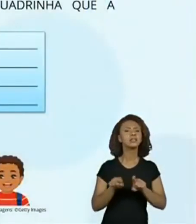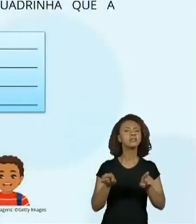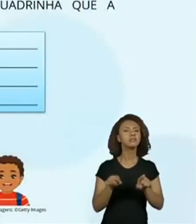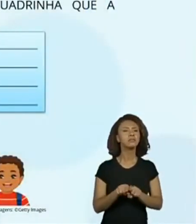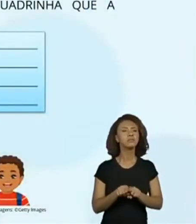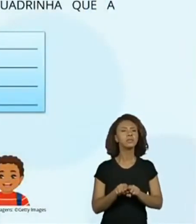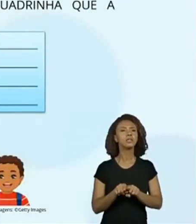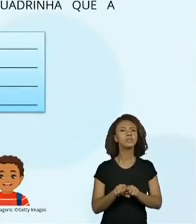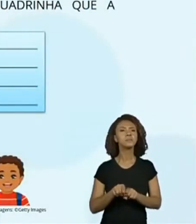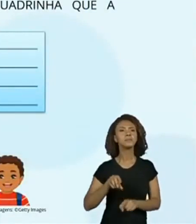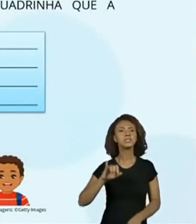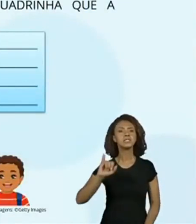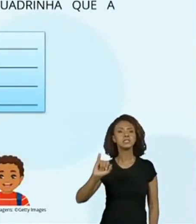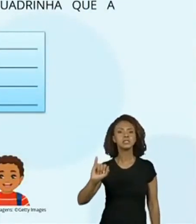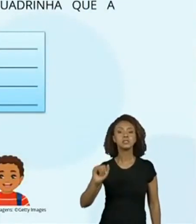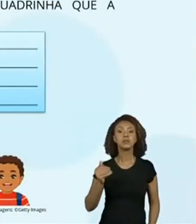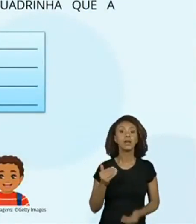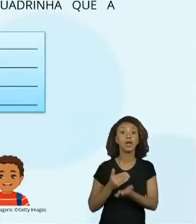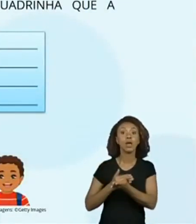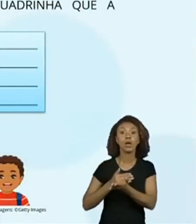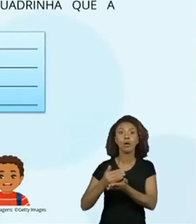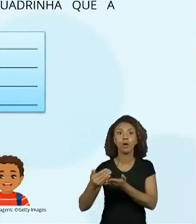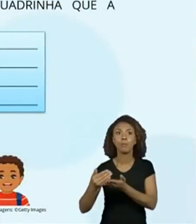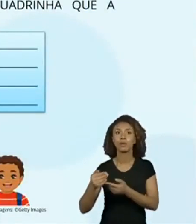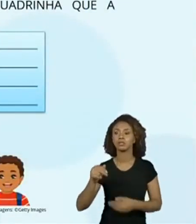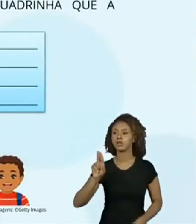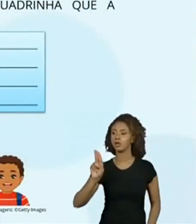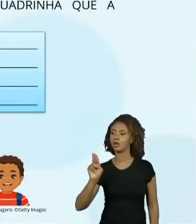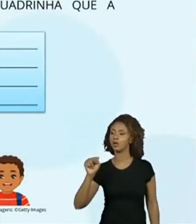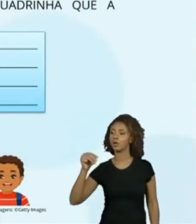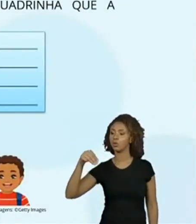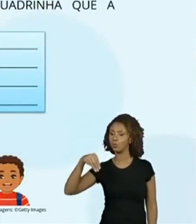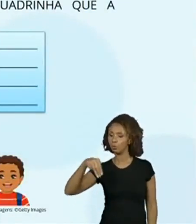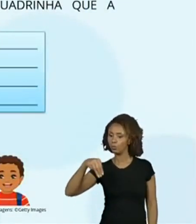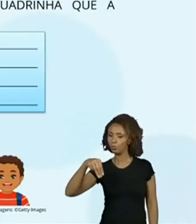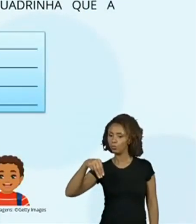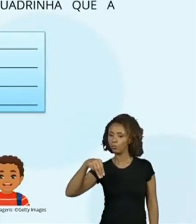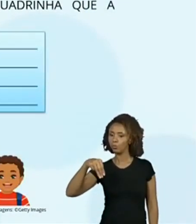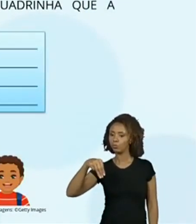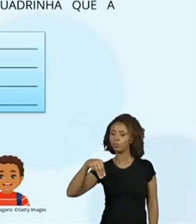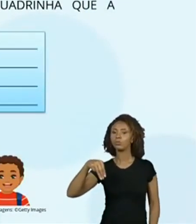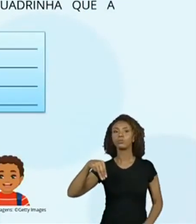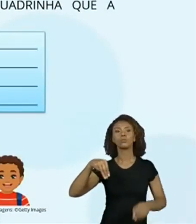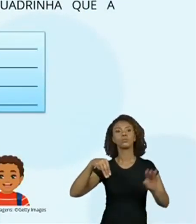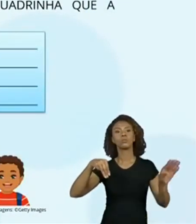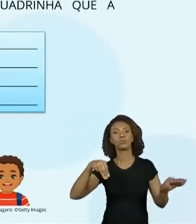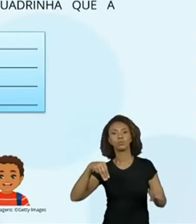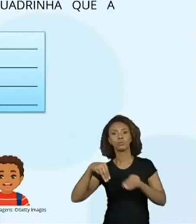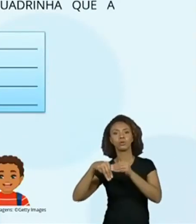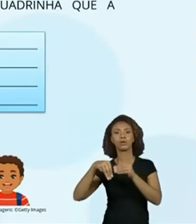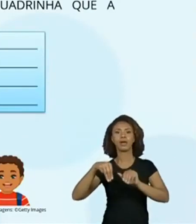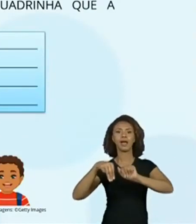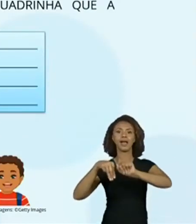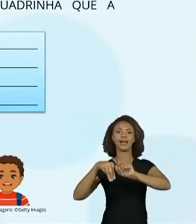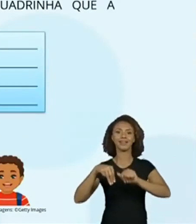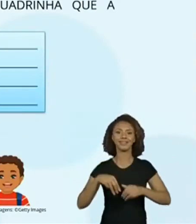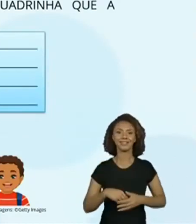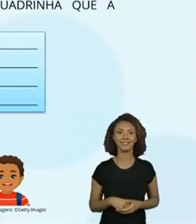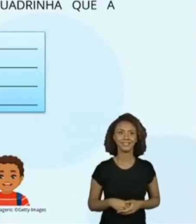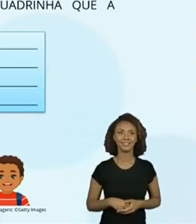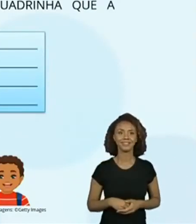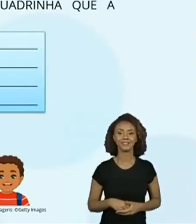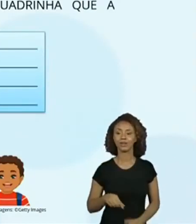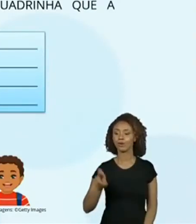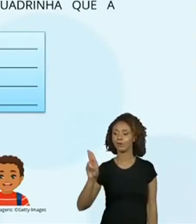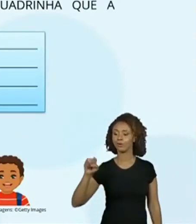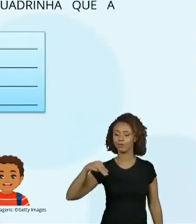até aqui, um, aí eu preciso da junção do A. Uma. Do Má. E aí fica o Má, na